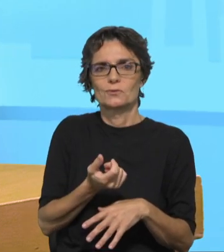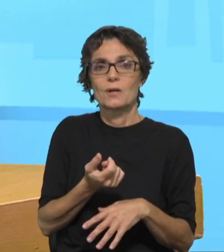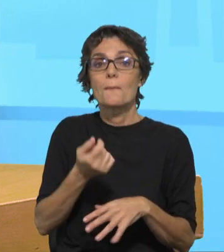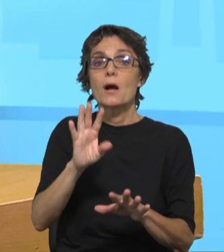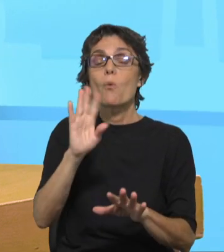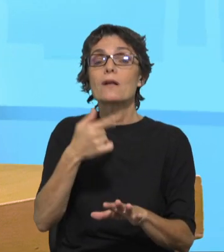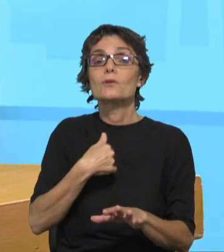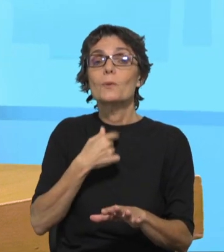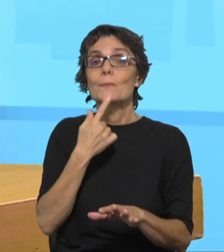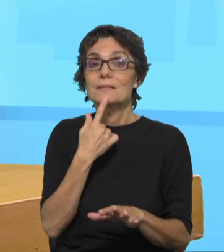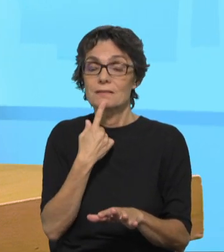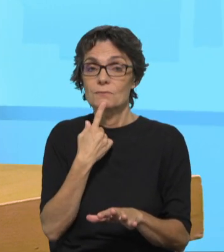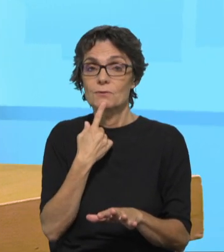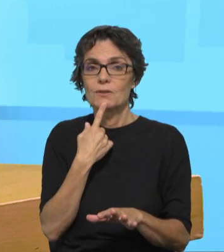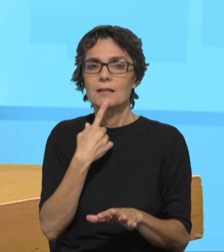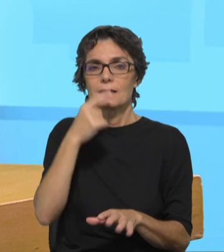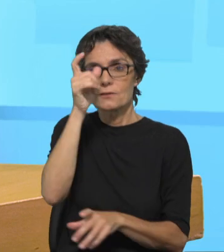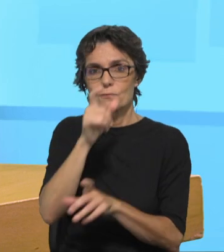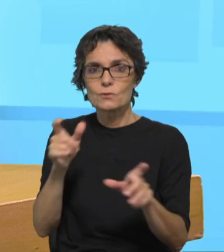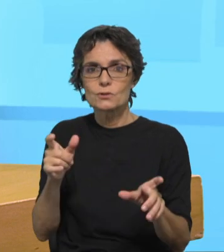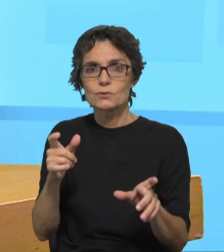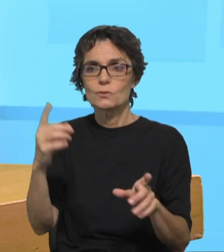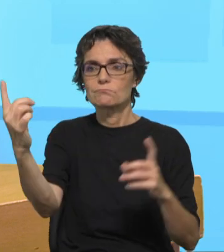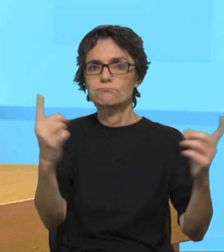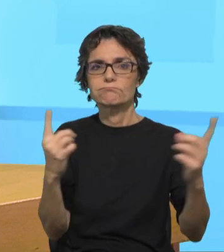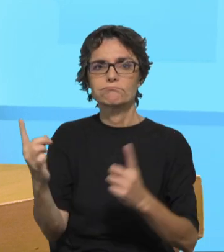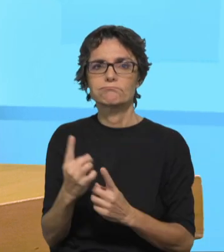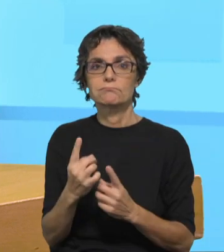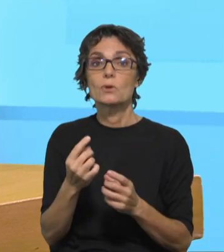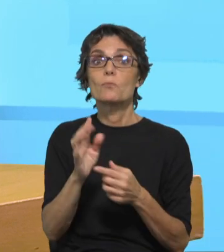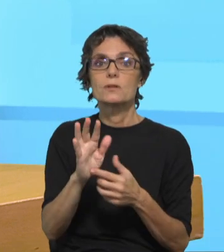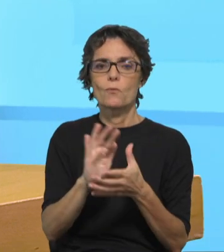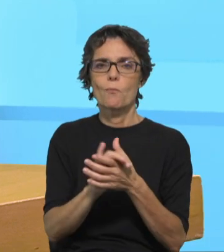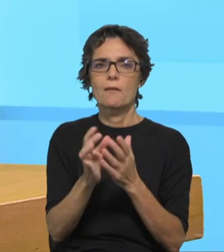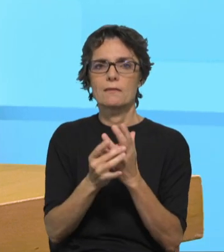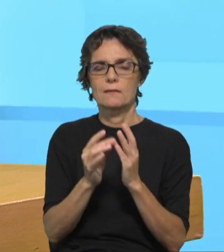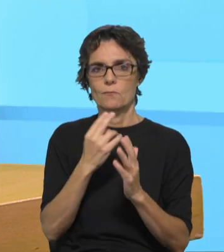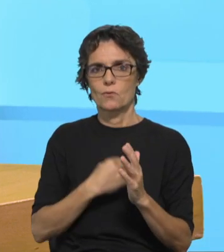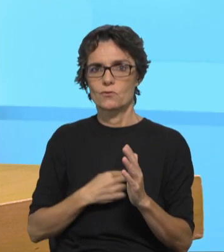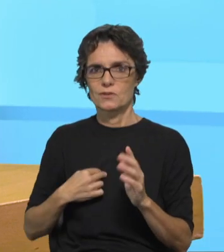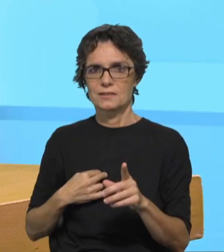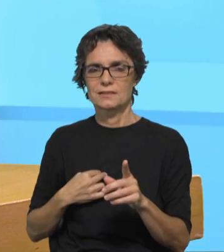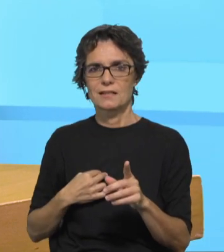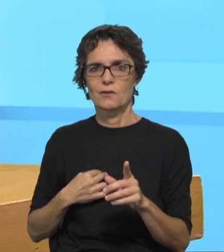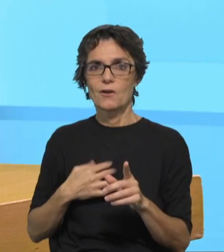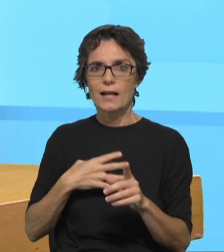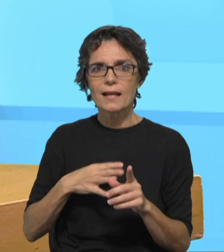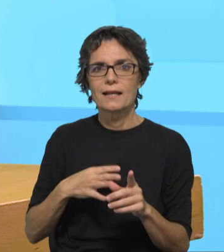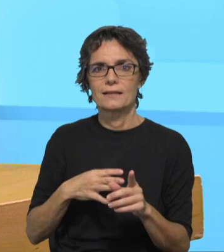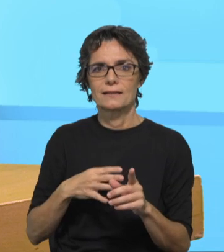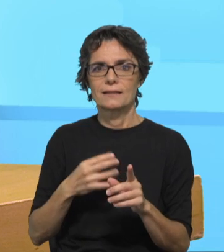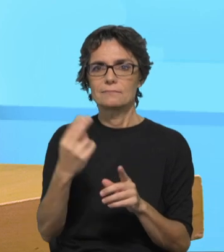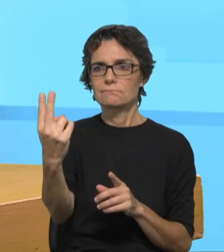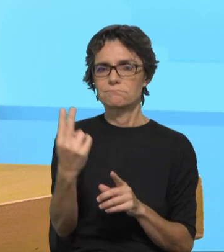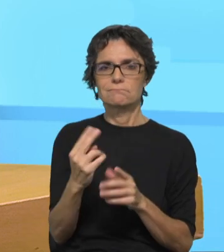mais gente a descobrir a beleza do matrimônio cristão, que é exigente, não é? Mas dizem, é isso que eu quero, é a minha